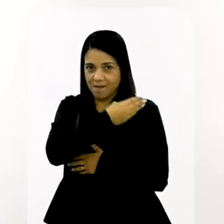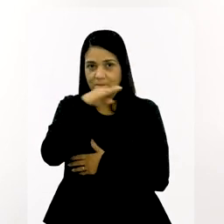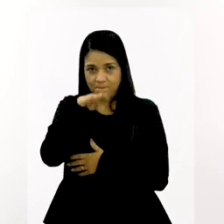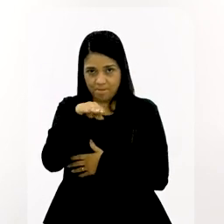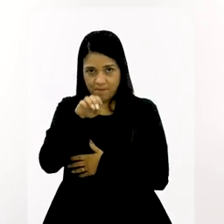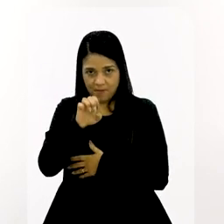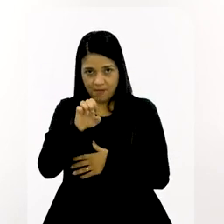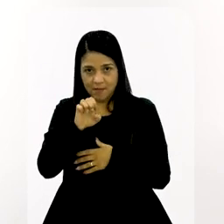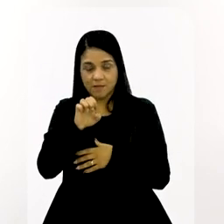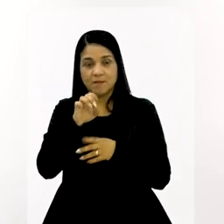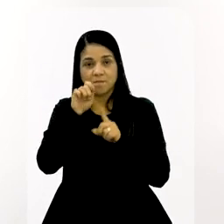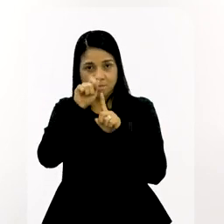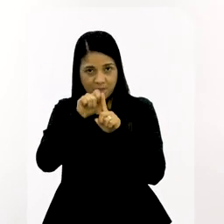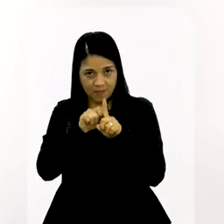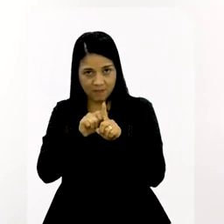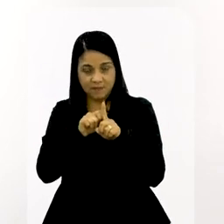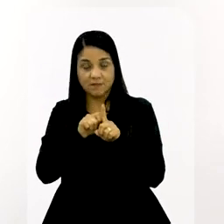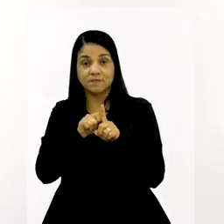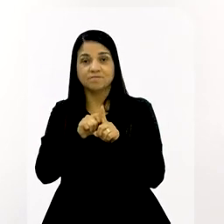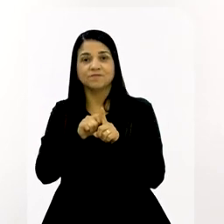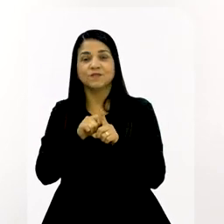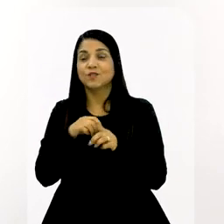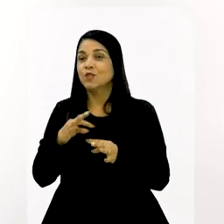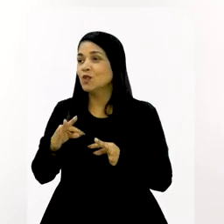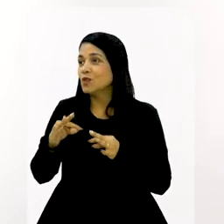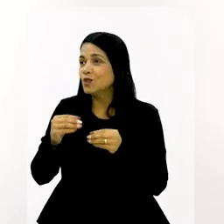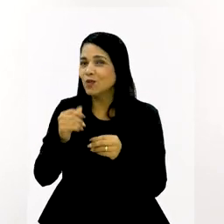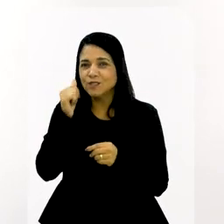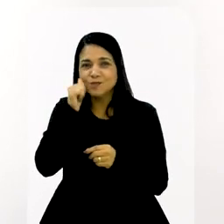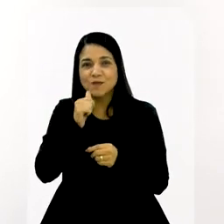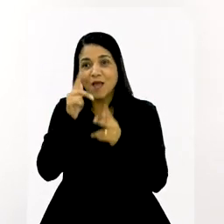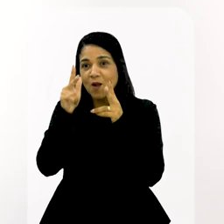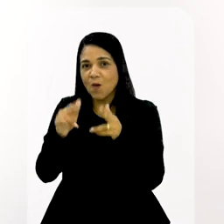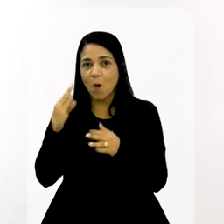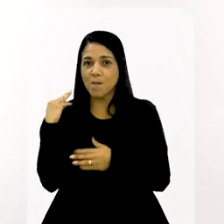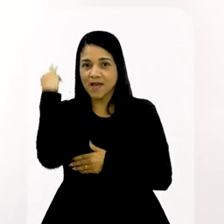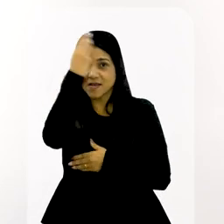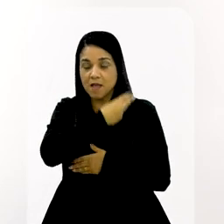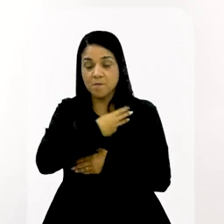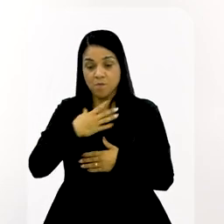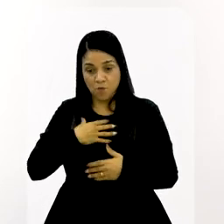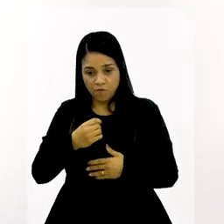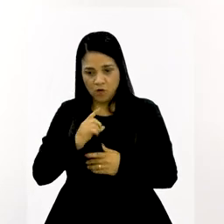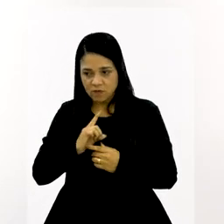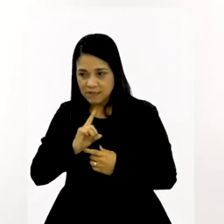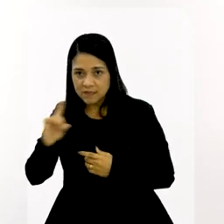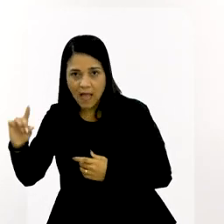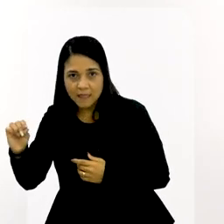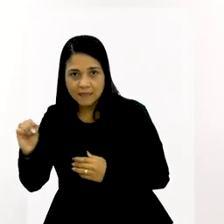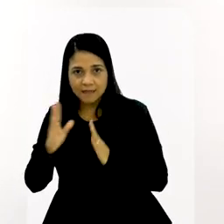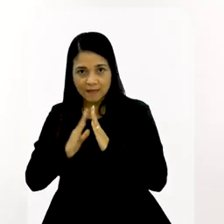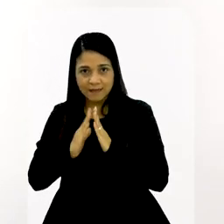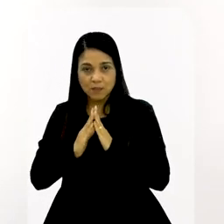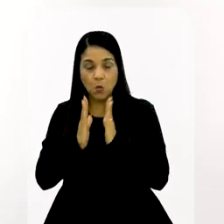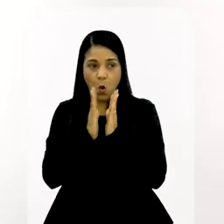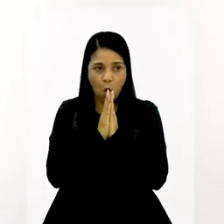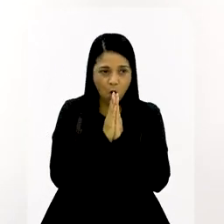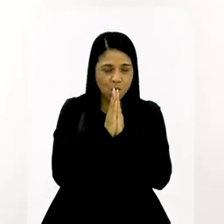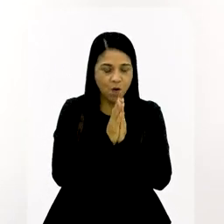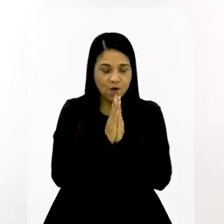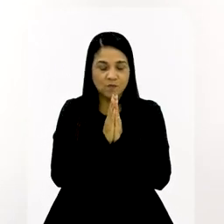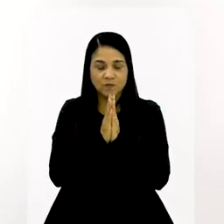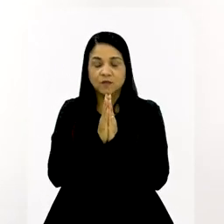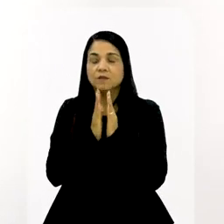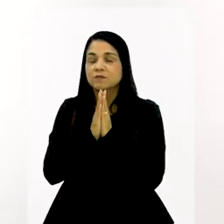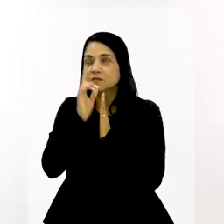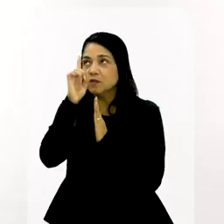mesmo mês que Maria. Porque todas nós somos um pouco Maria, né? Porque quando o filho bota o pé para fora de casa,